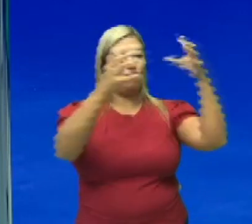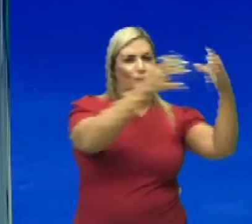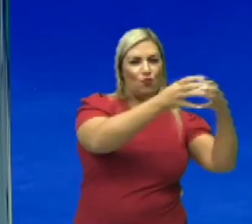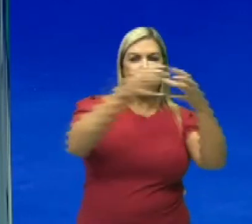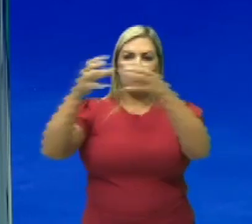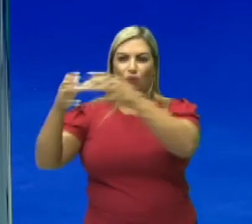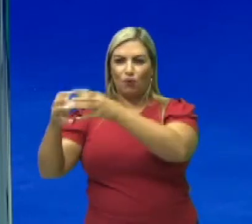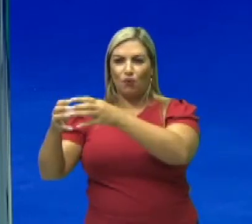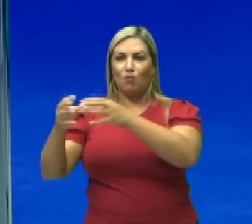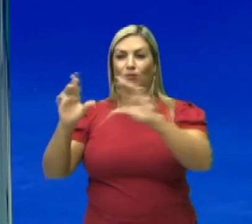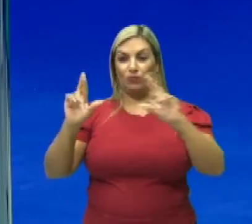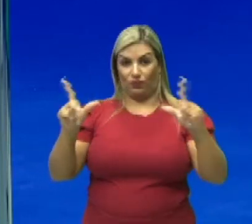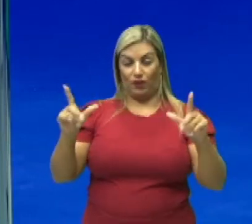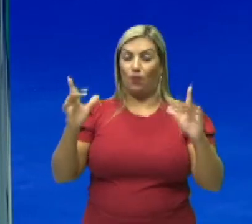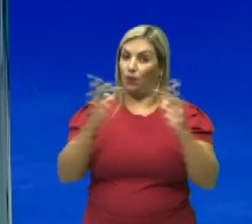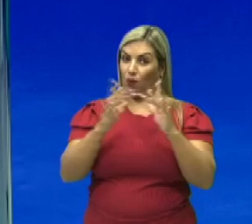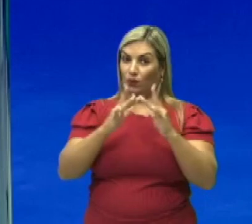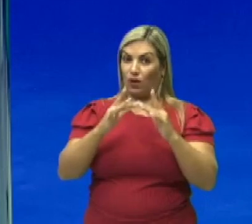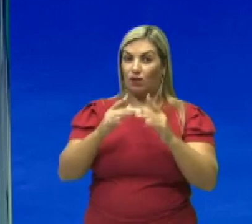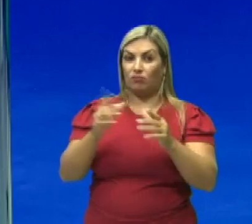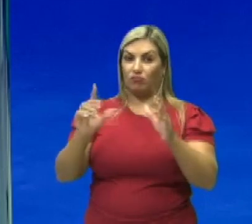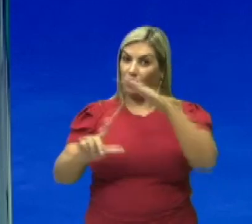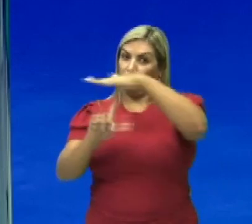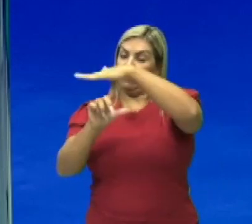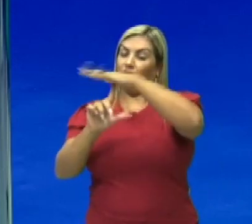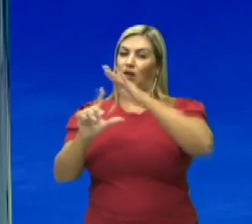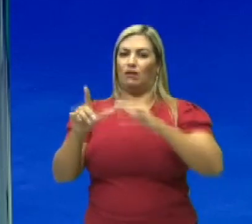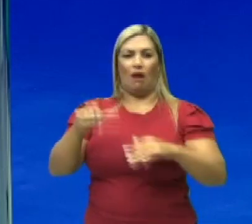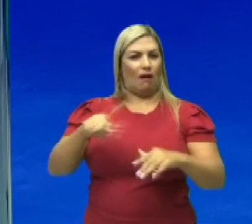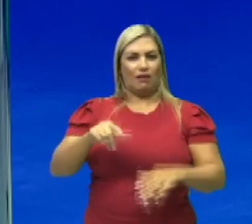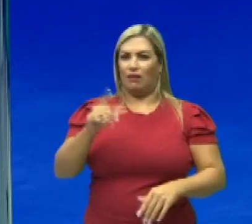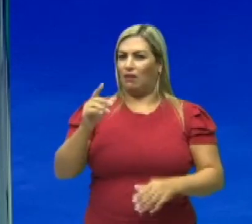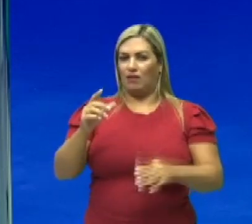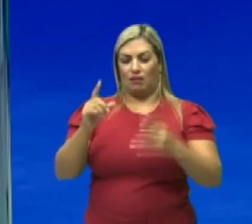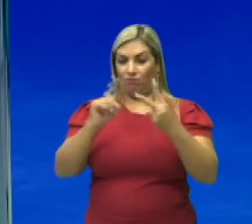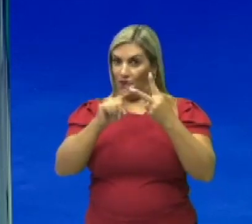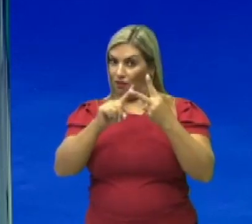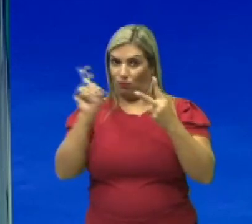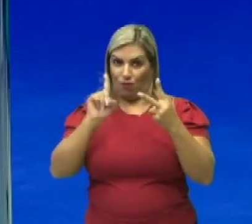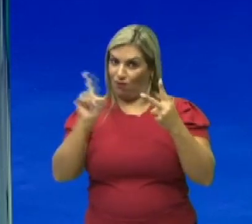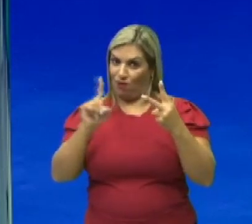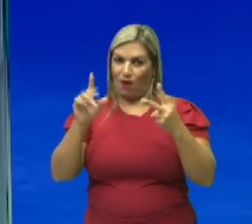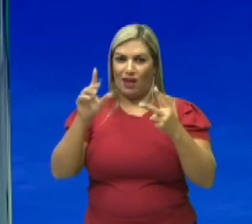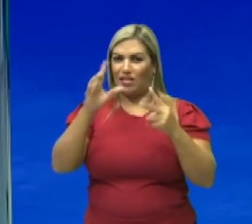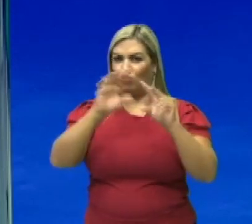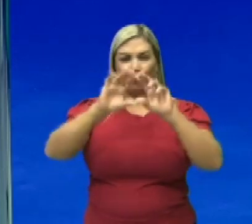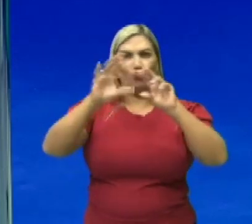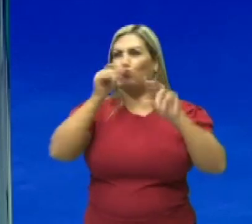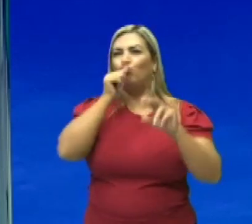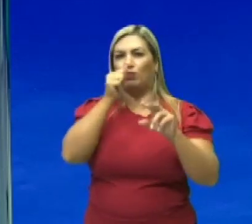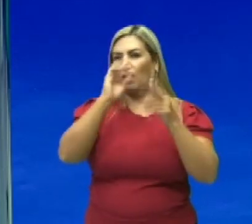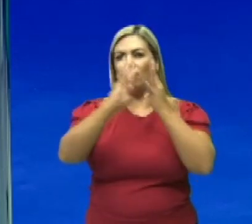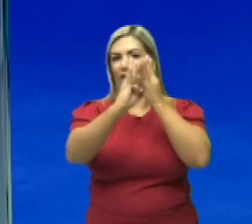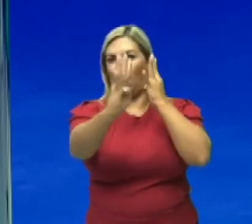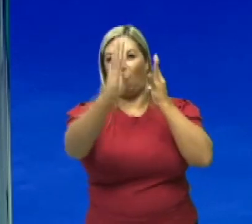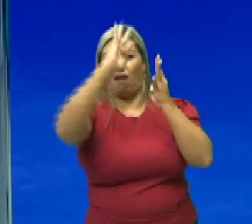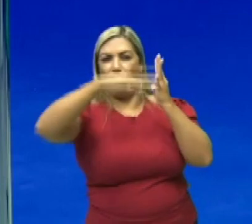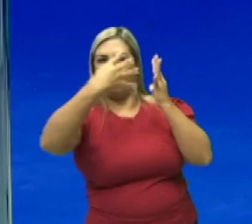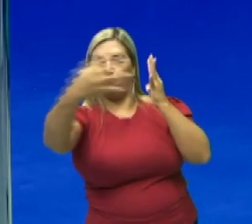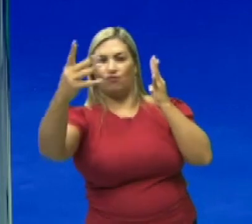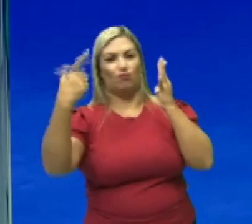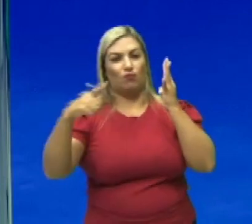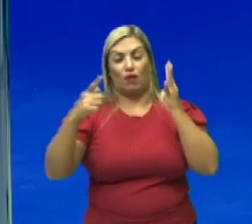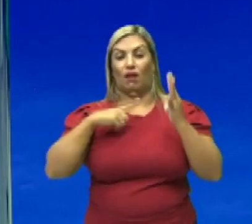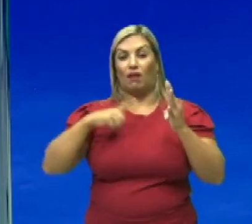duas equipes, o contato era um pouco mais limitado. Aqui no handball não existe essa rede. O que a gente trabalha são com dois